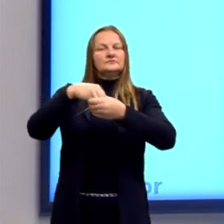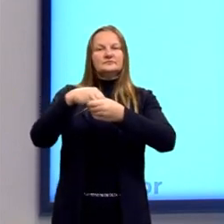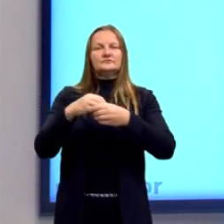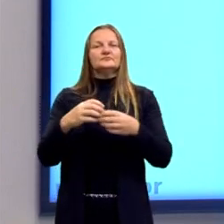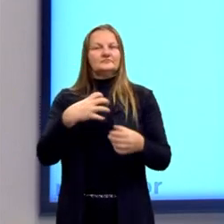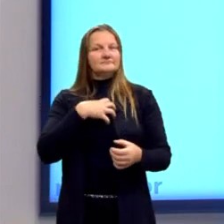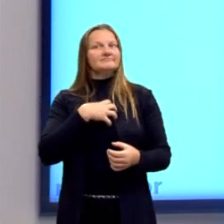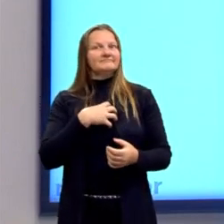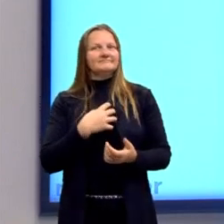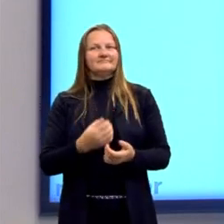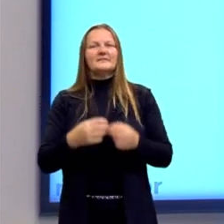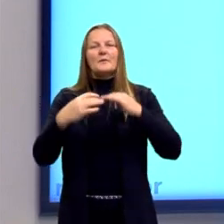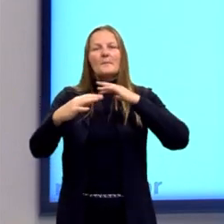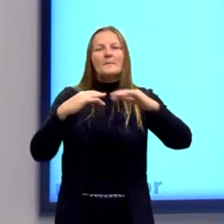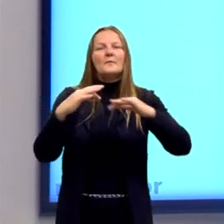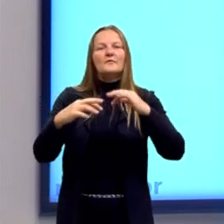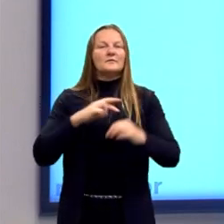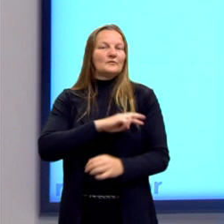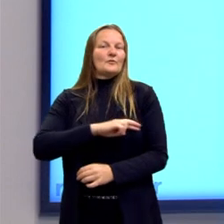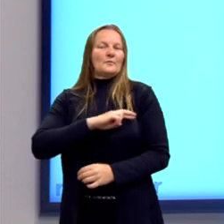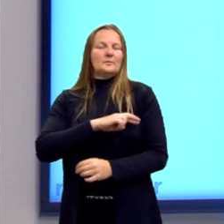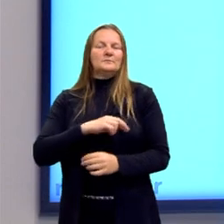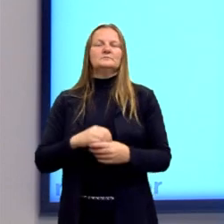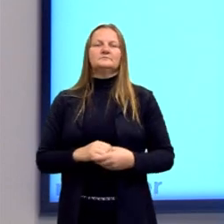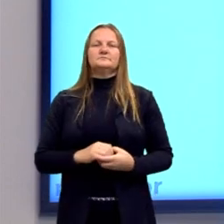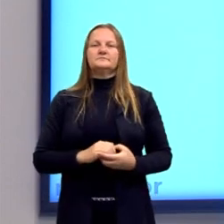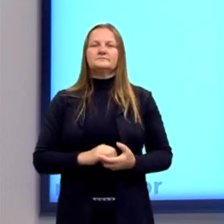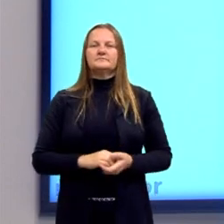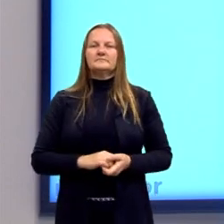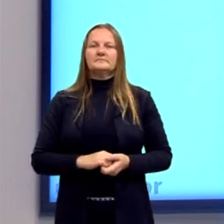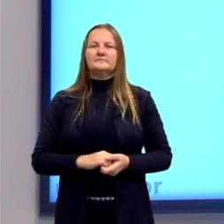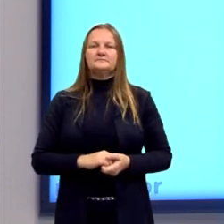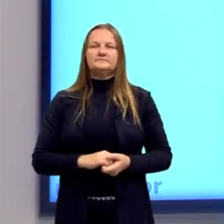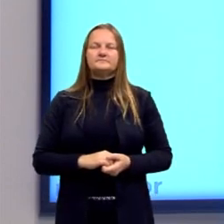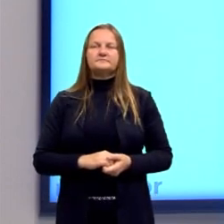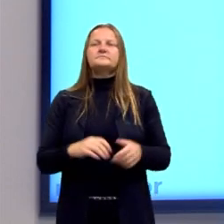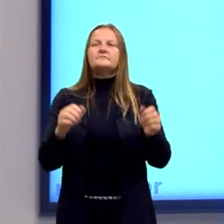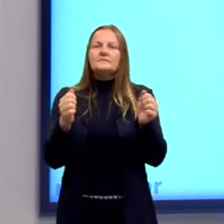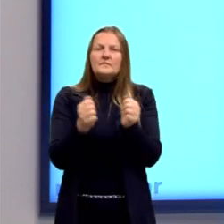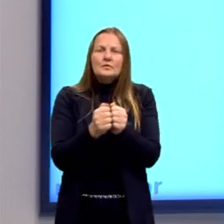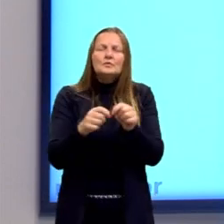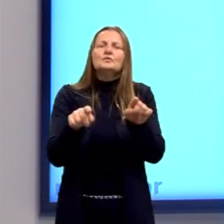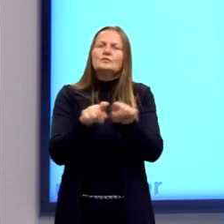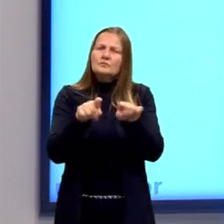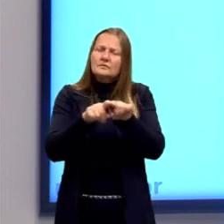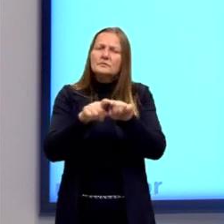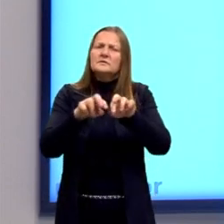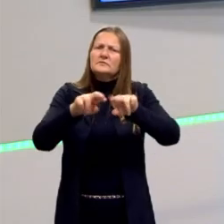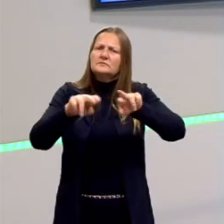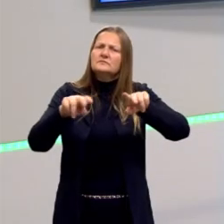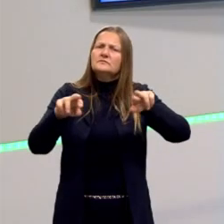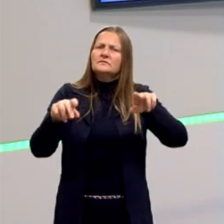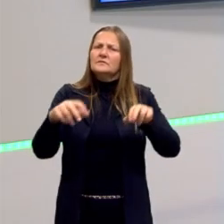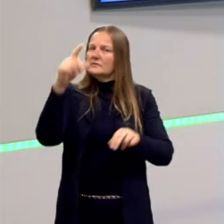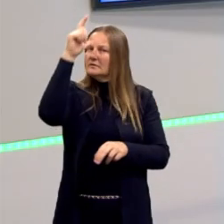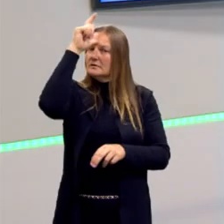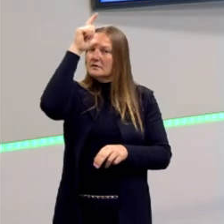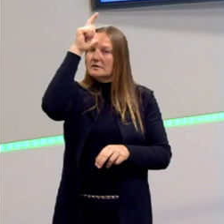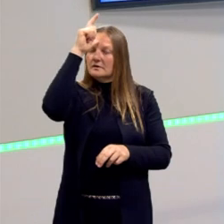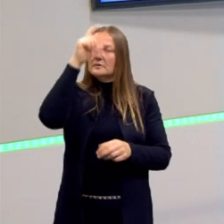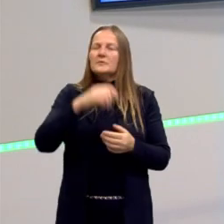parte desse movimento romântico aqui. E junto com isso, também, os alemães